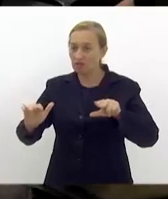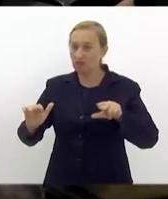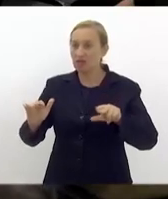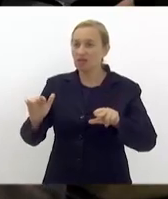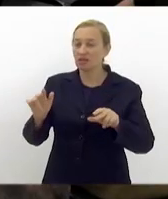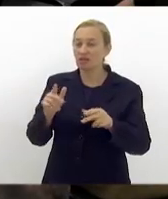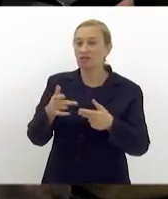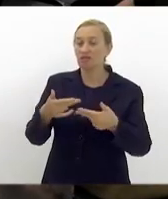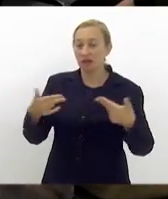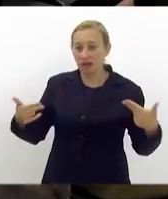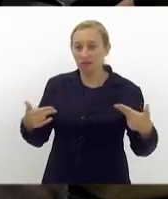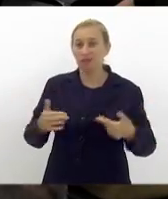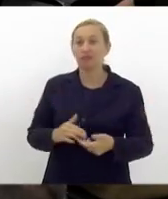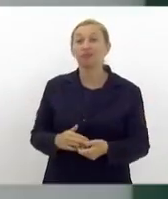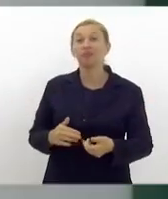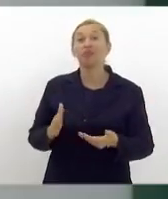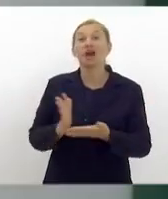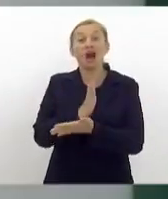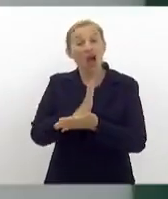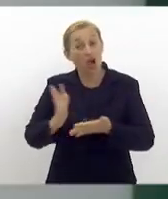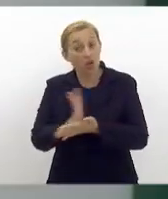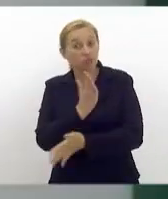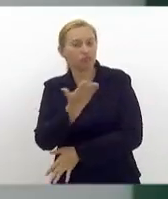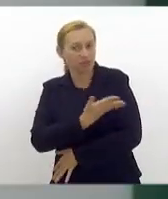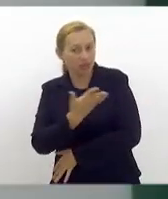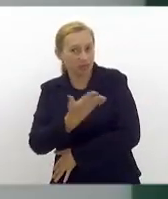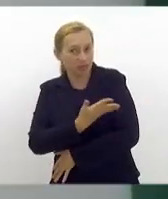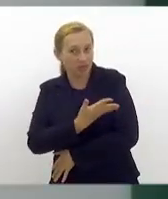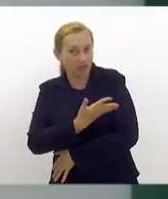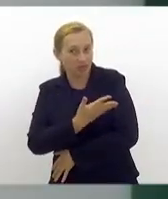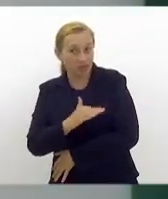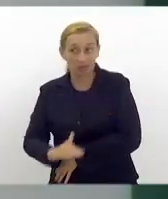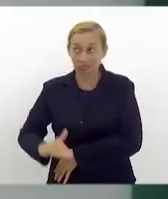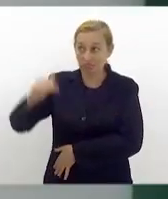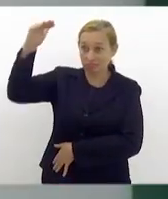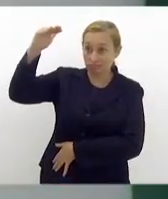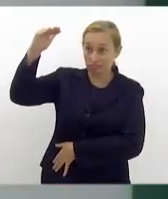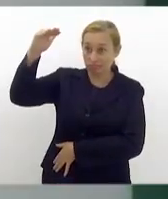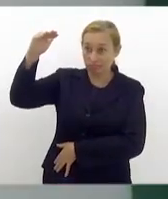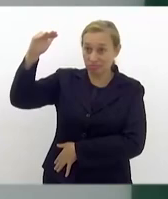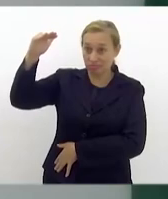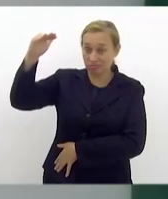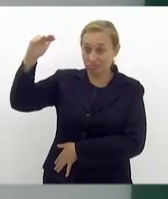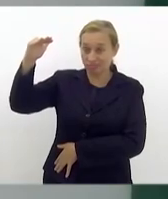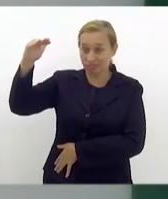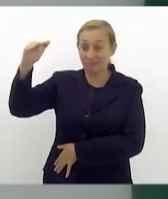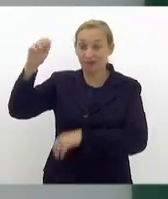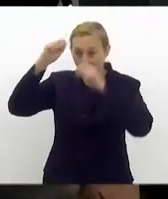inclusive alguns amigos autistas adultos falam que eu sou autista.